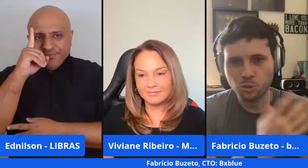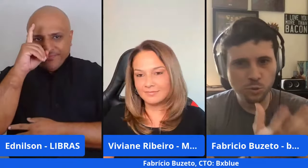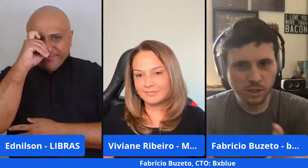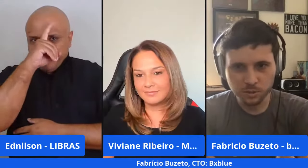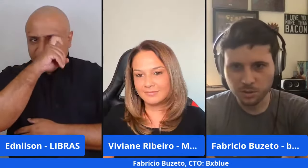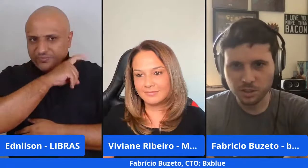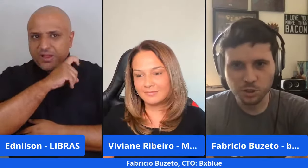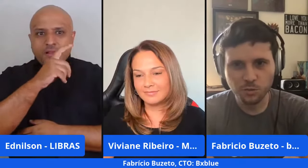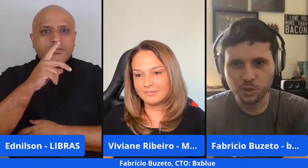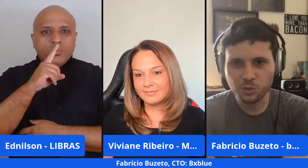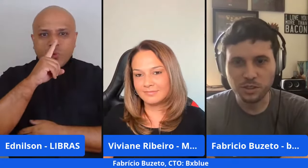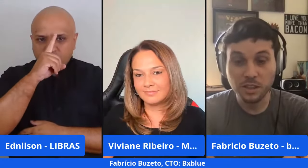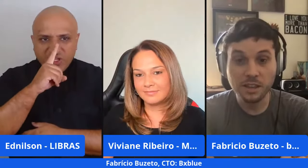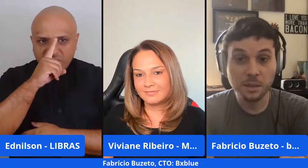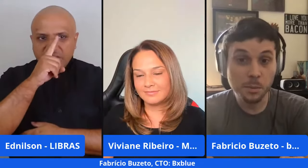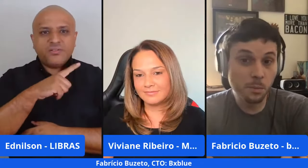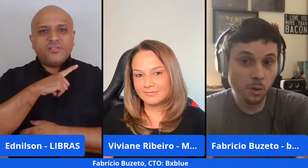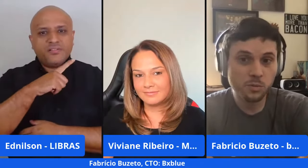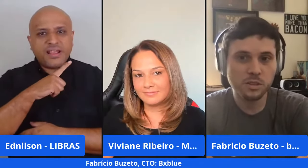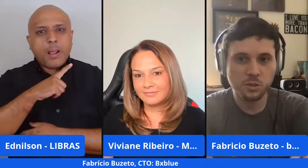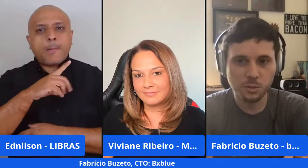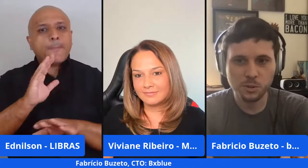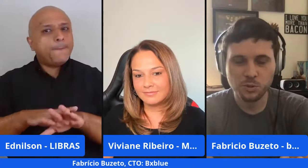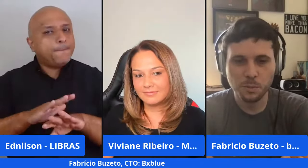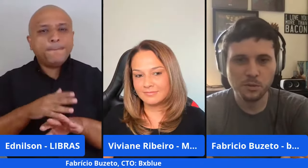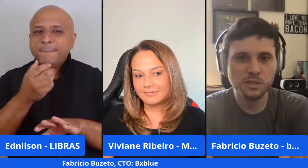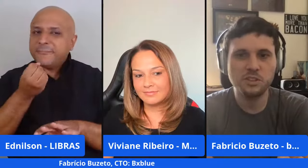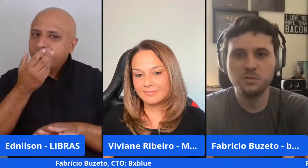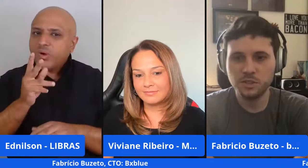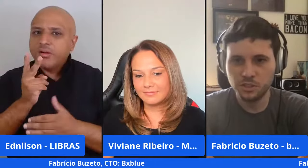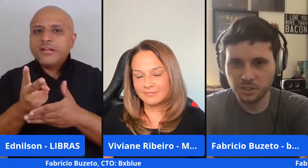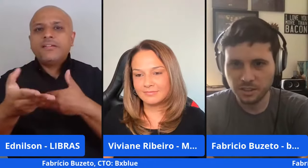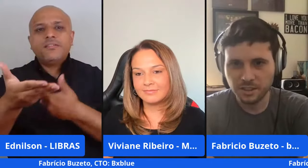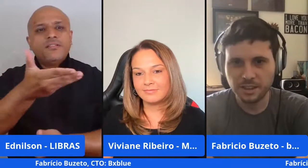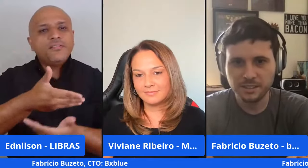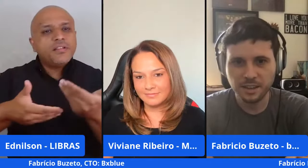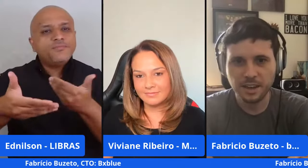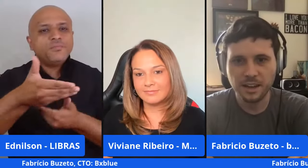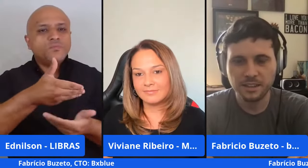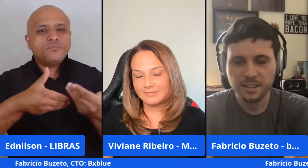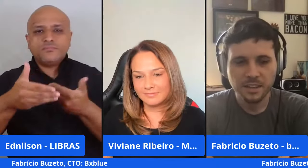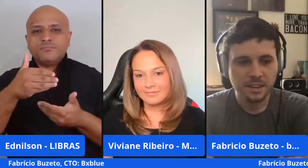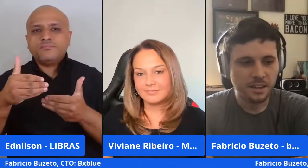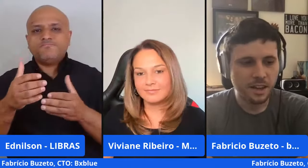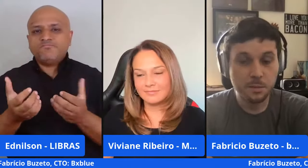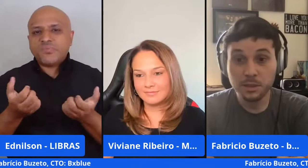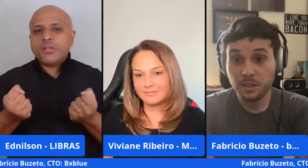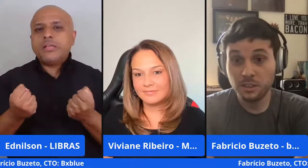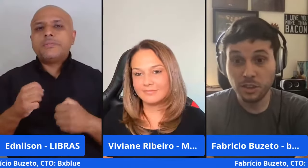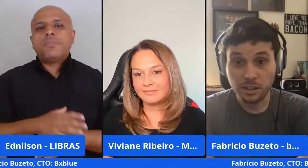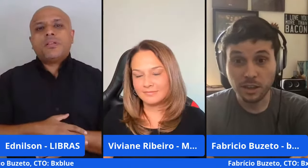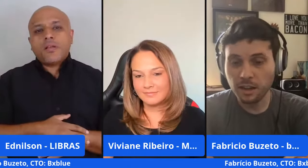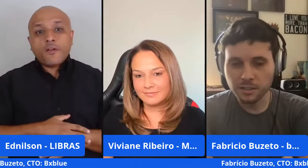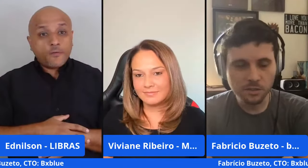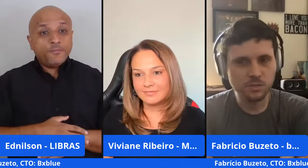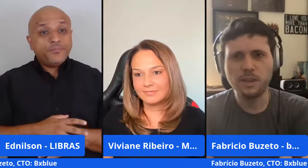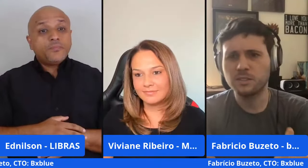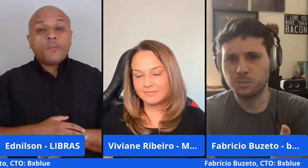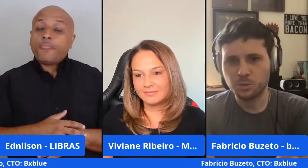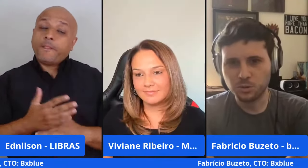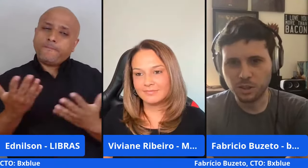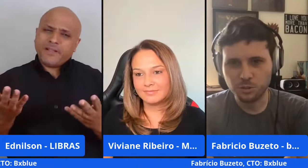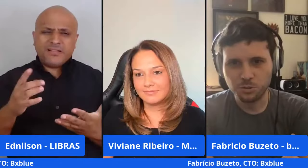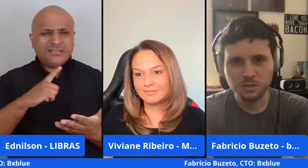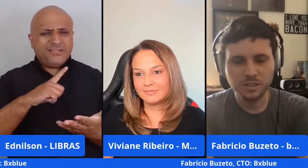Por causa de todo o risco que a gente conversou aqui é sempre bom você ter outra pessoa para você dividir essa carga e manter em xeque. Claro que tem